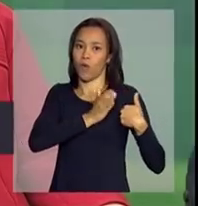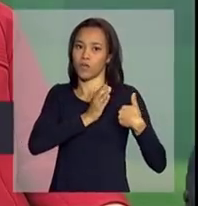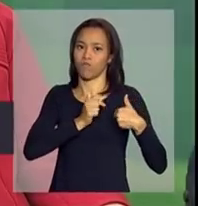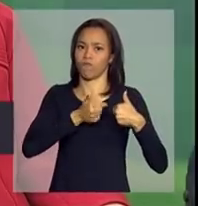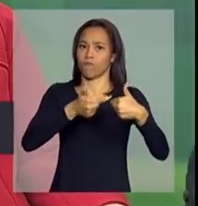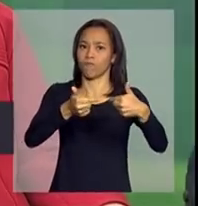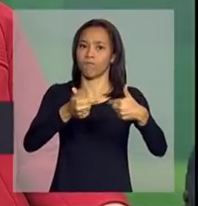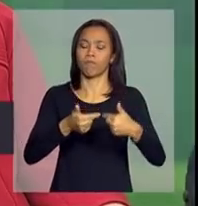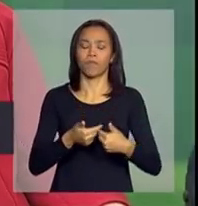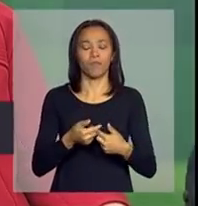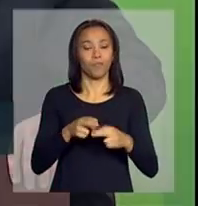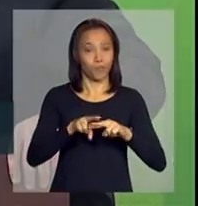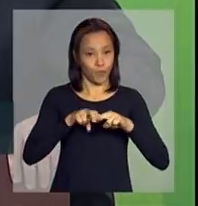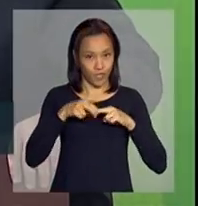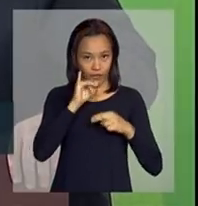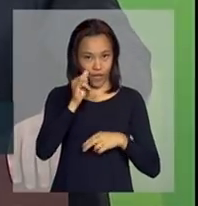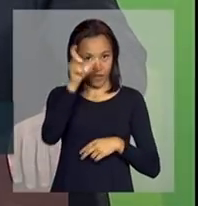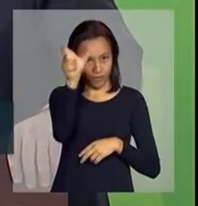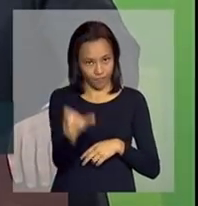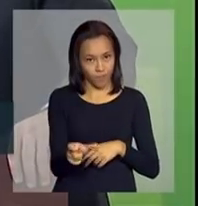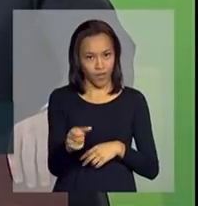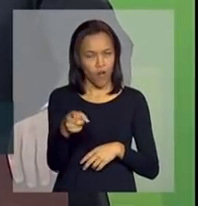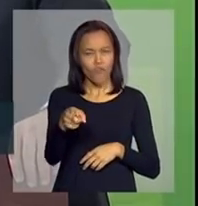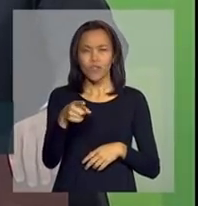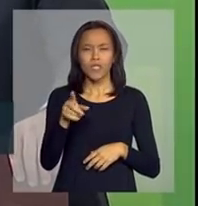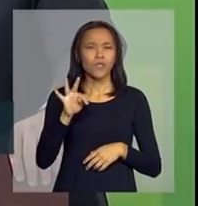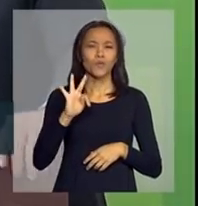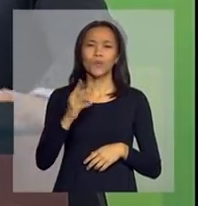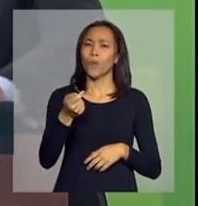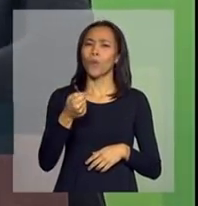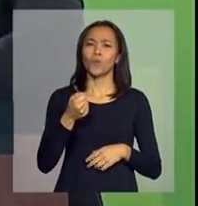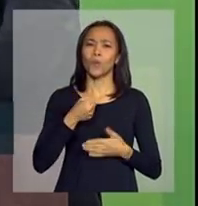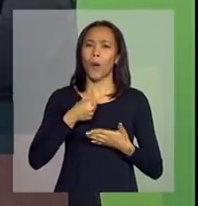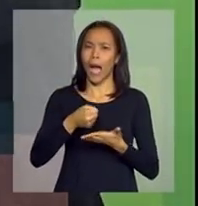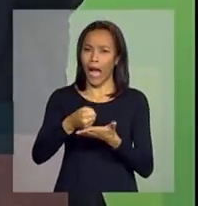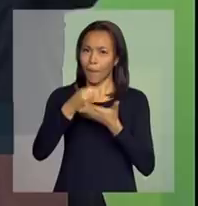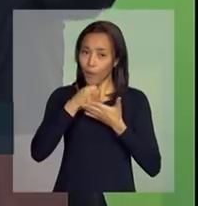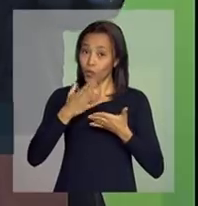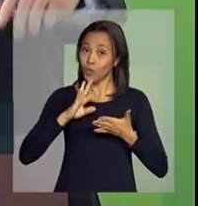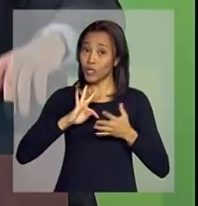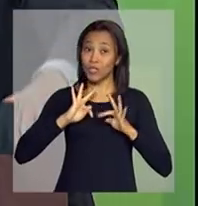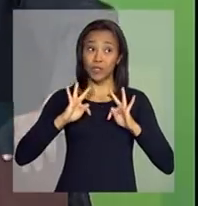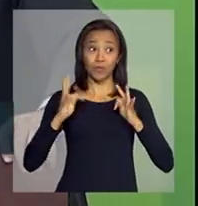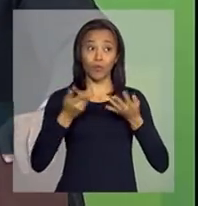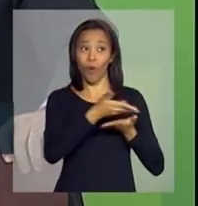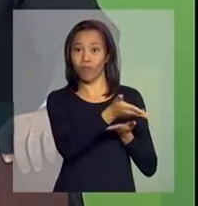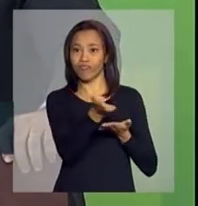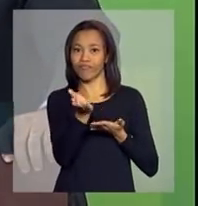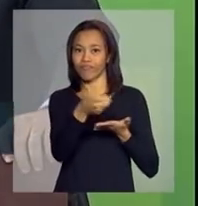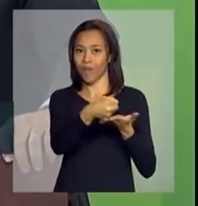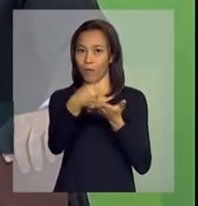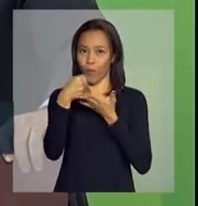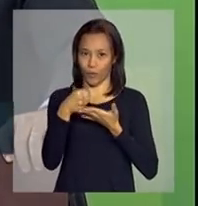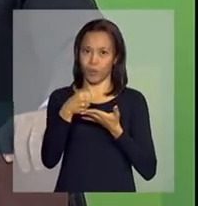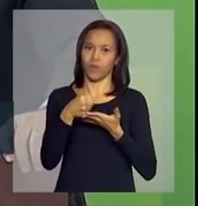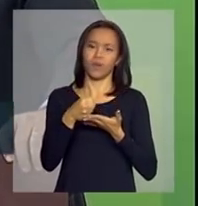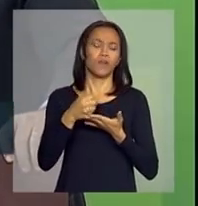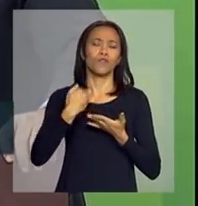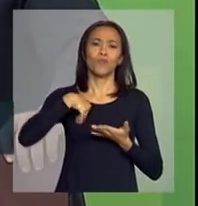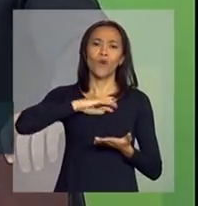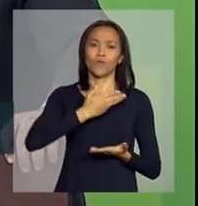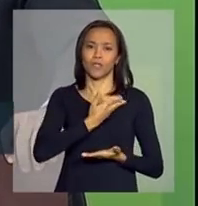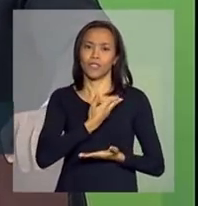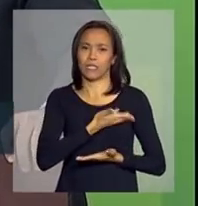Portanto, presidente, conte com o apoio deste mundo que aqui está, dos nossos